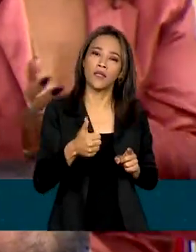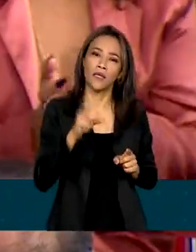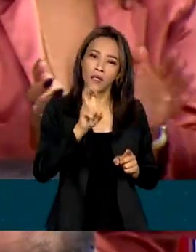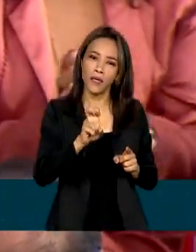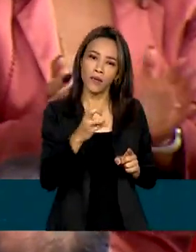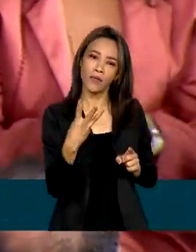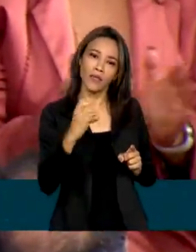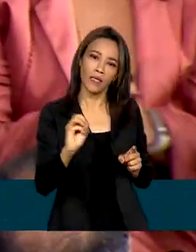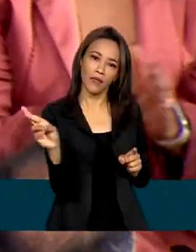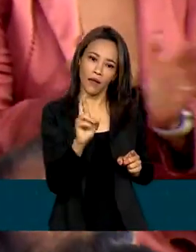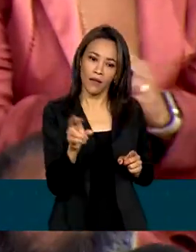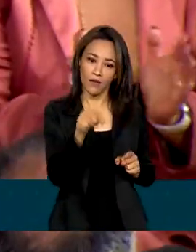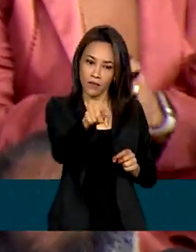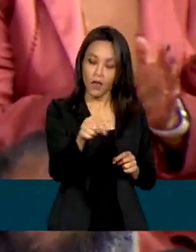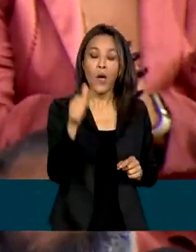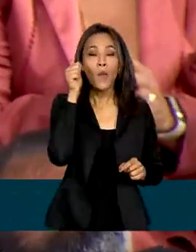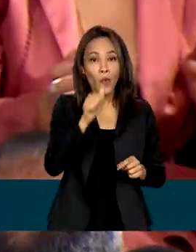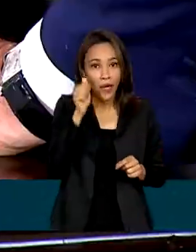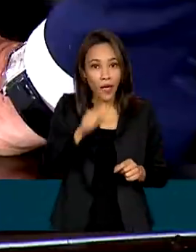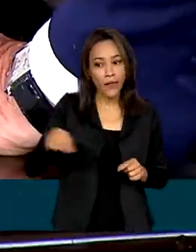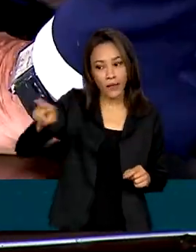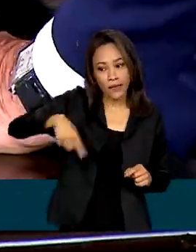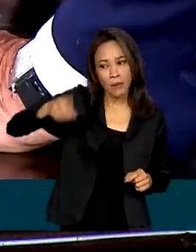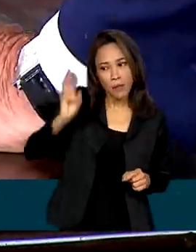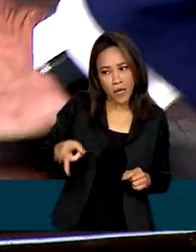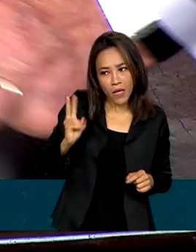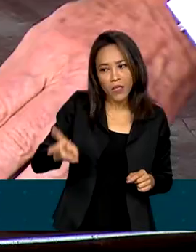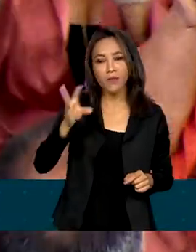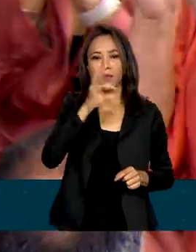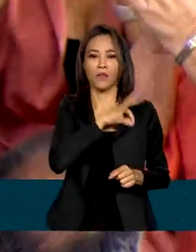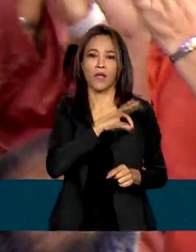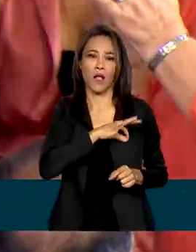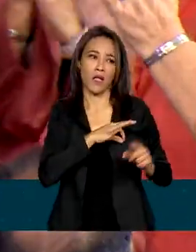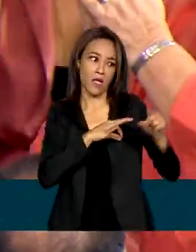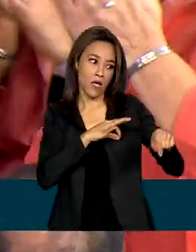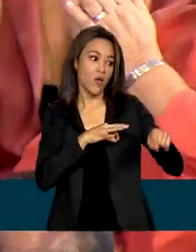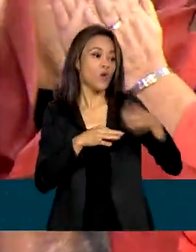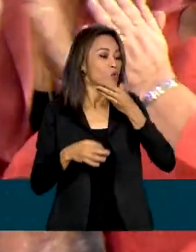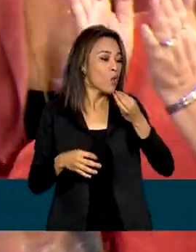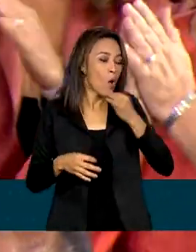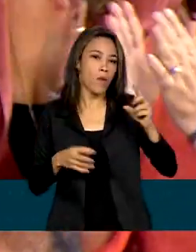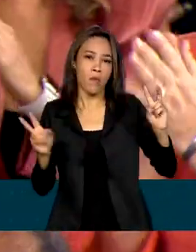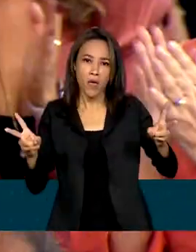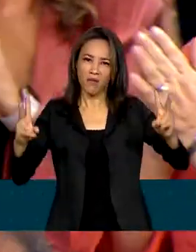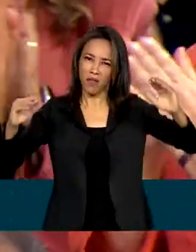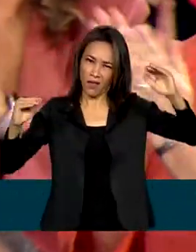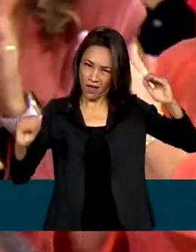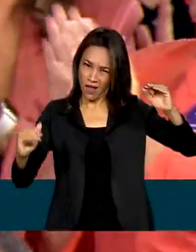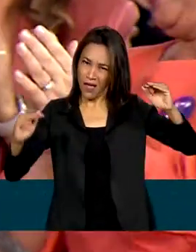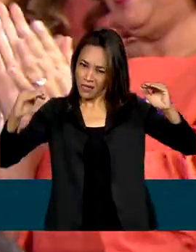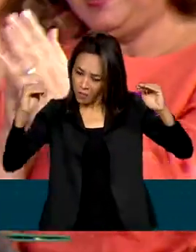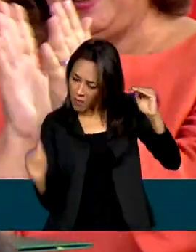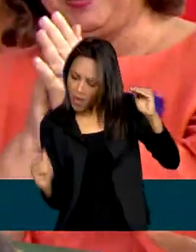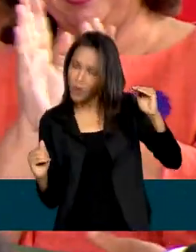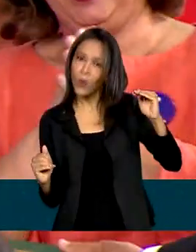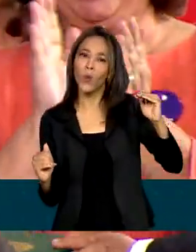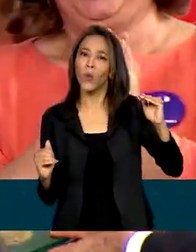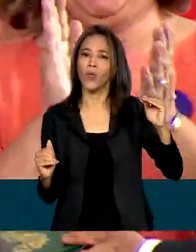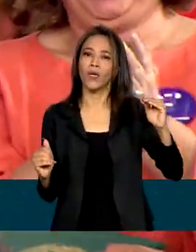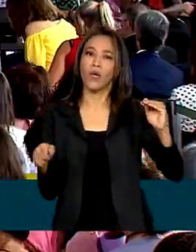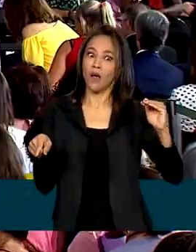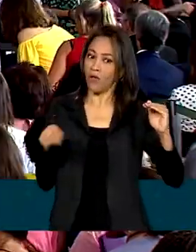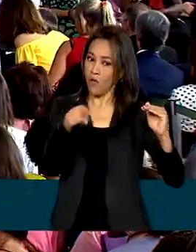mulheres que exerçam a mesma função recebam menos que homens, o presidente Lula encaminhou ao Congresso